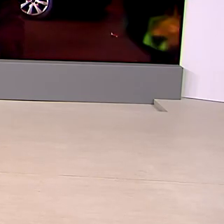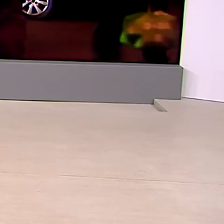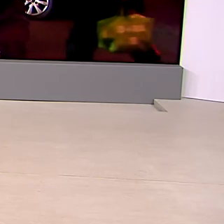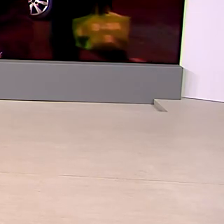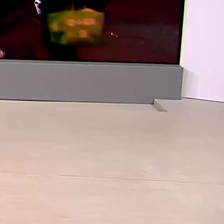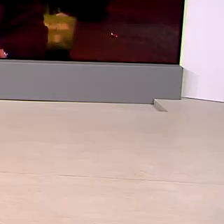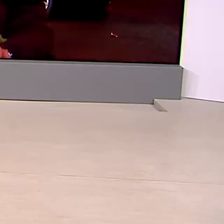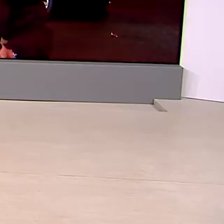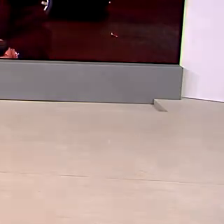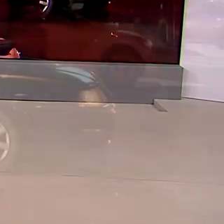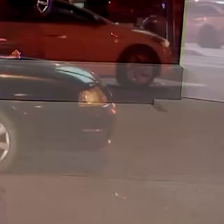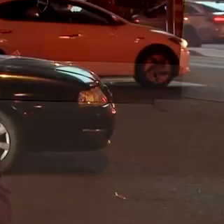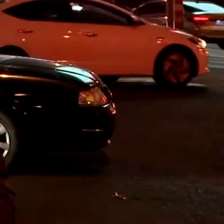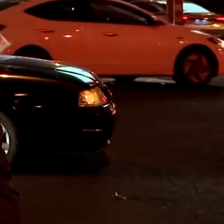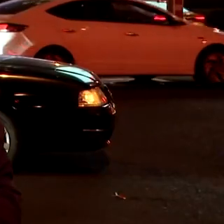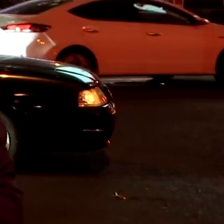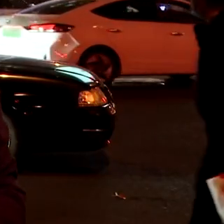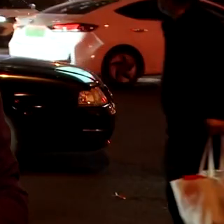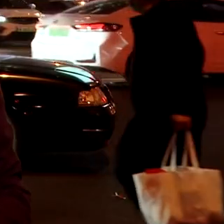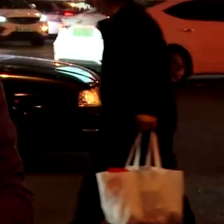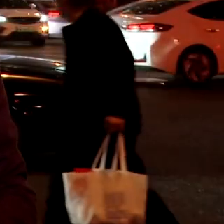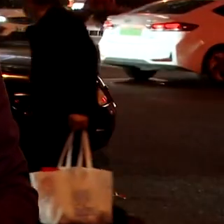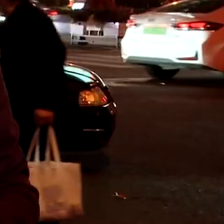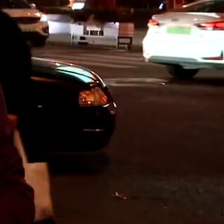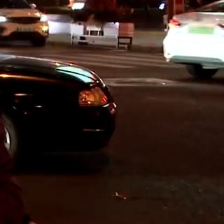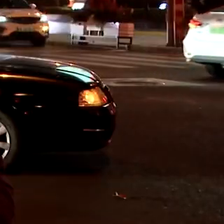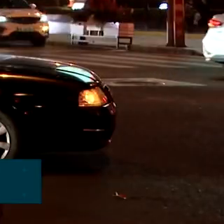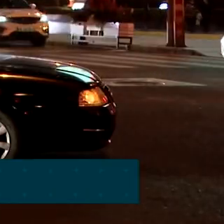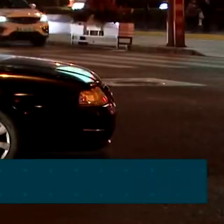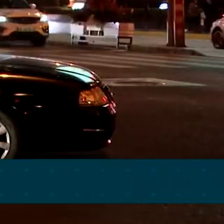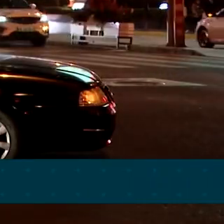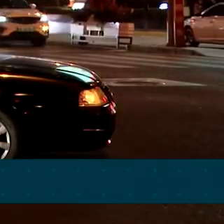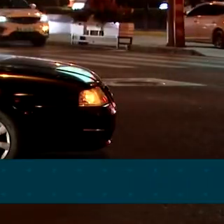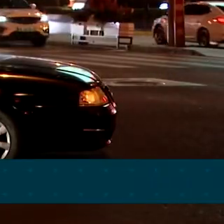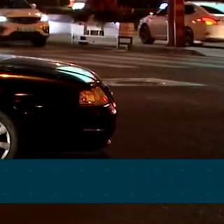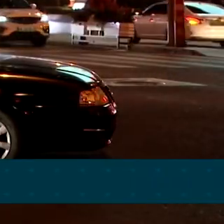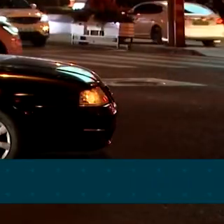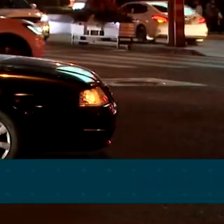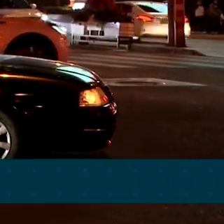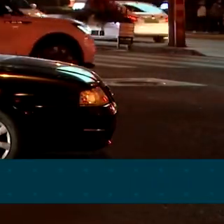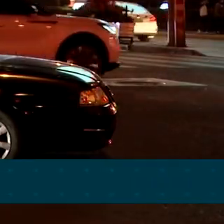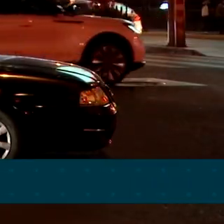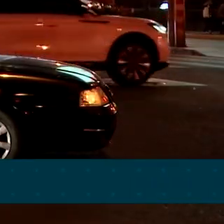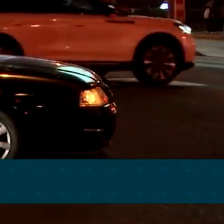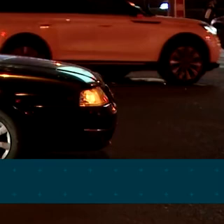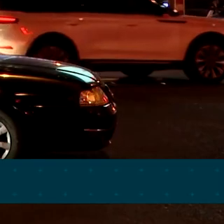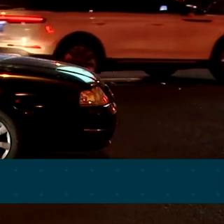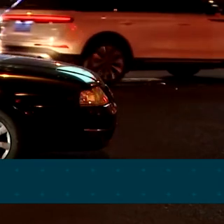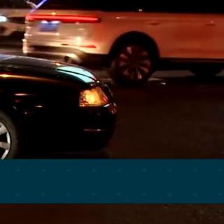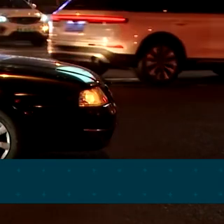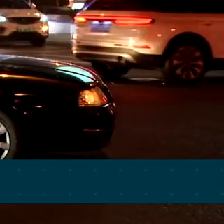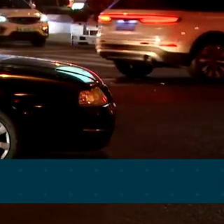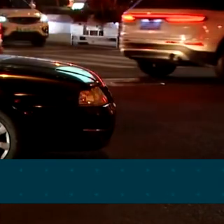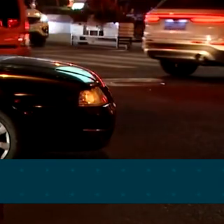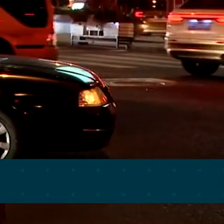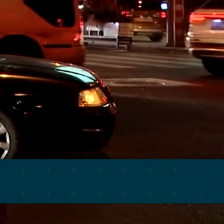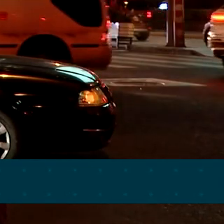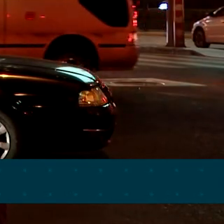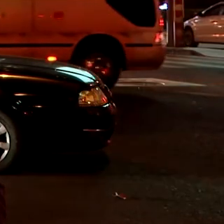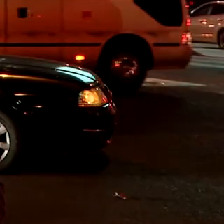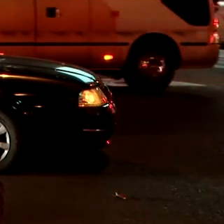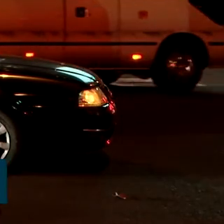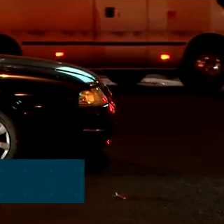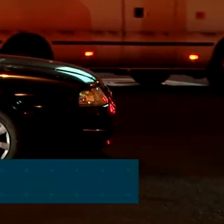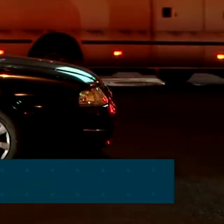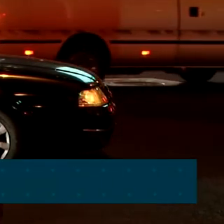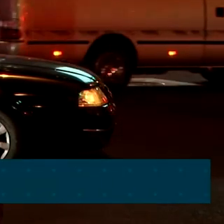Oi, Vanessa, bom dia para você. Bom dia a todos no Brasil. Aqui na China são sete da noite. O presidente Lula participa aqui em